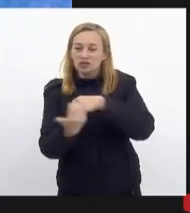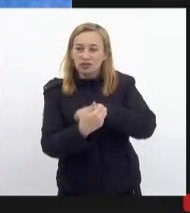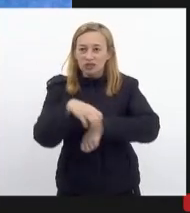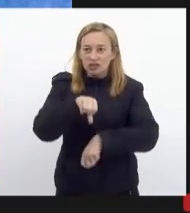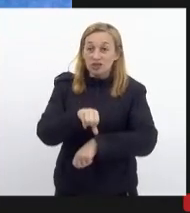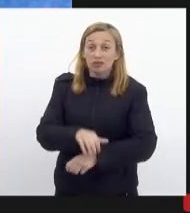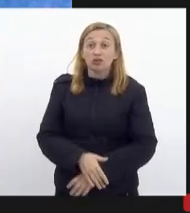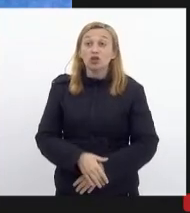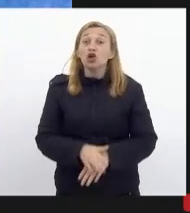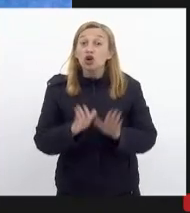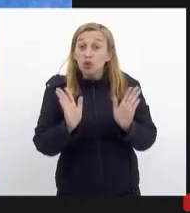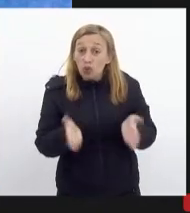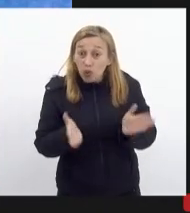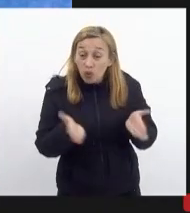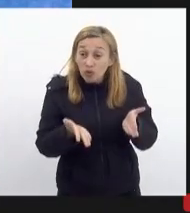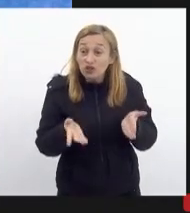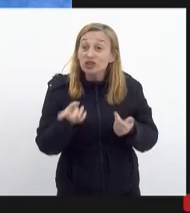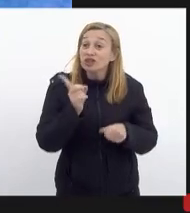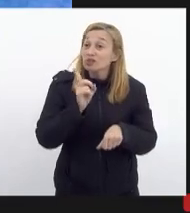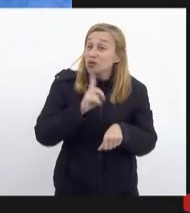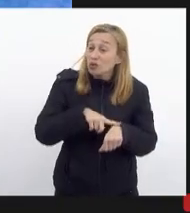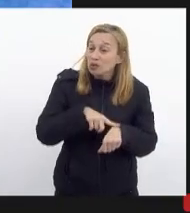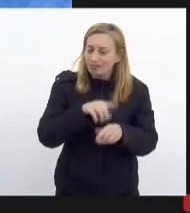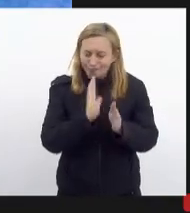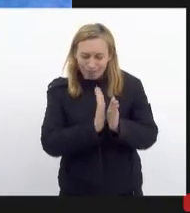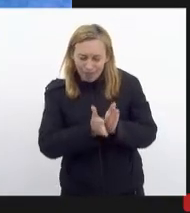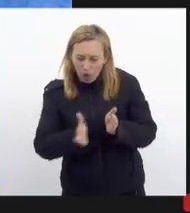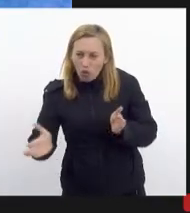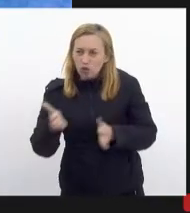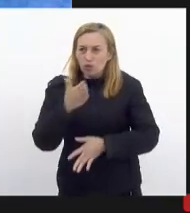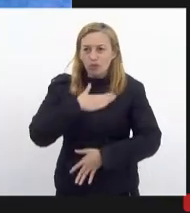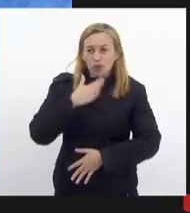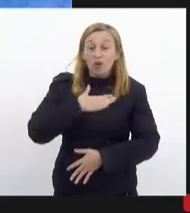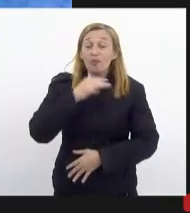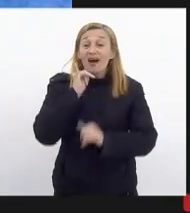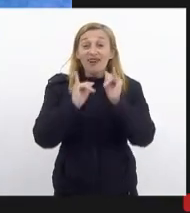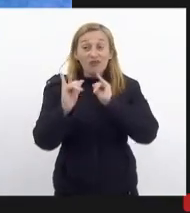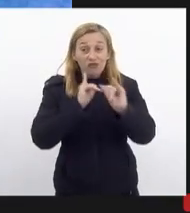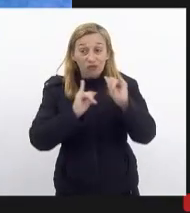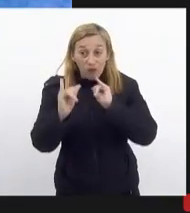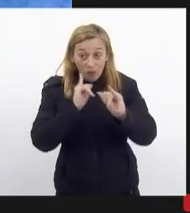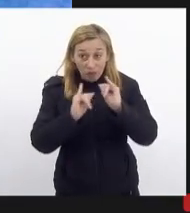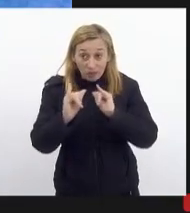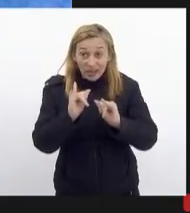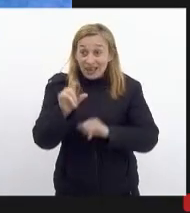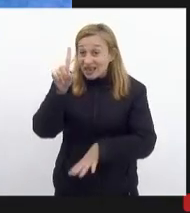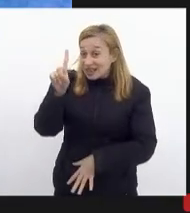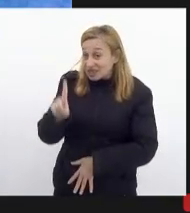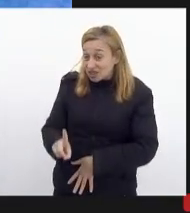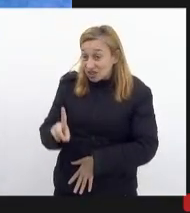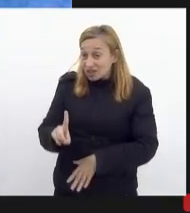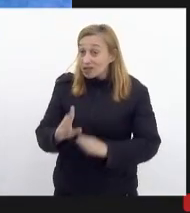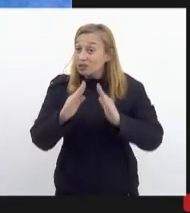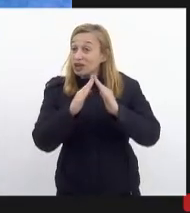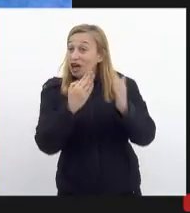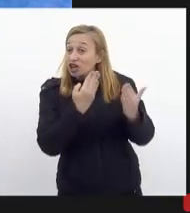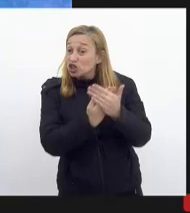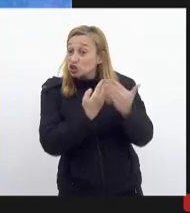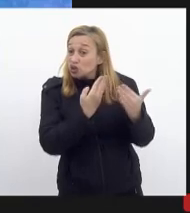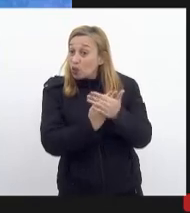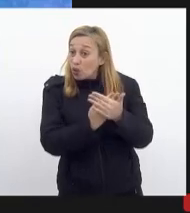e hoje, nesse momento, o meu pela ordem é para informar que a direção do colégio